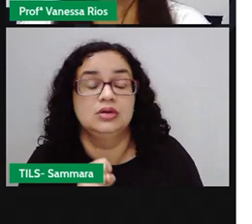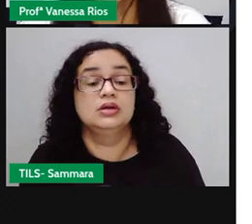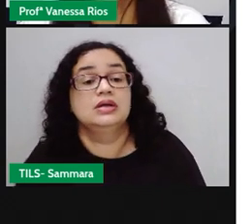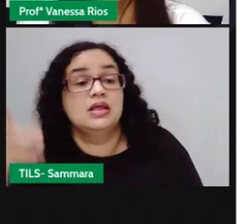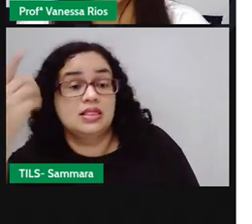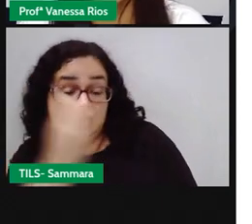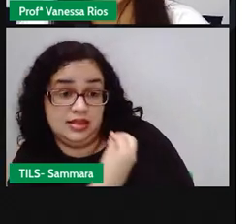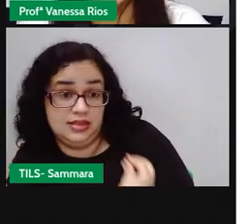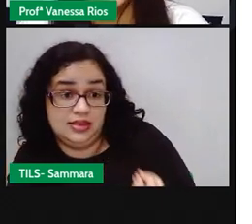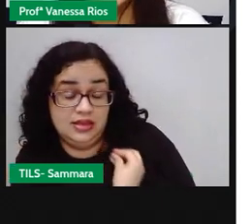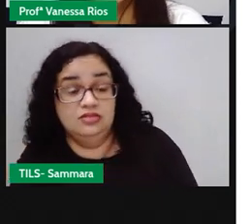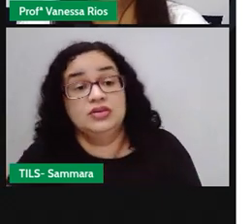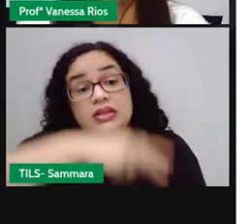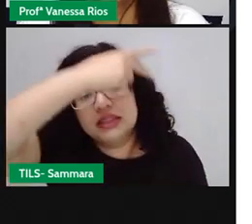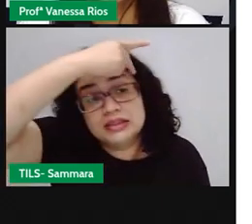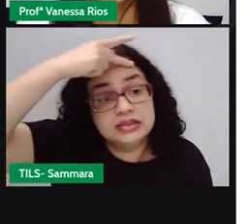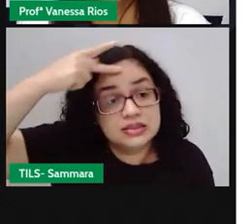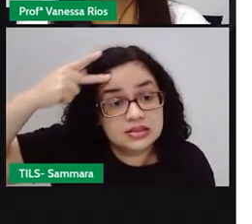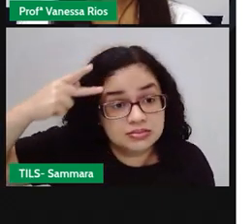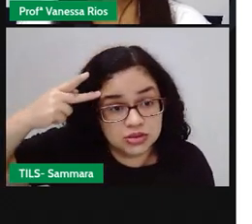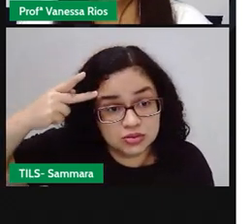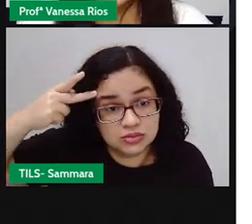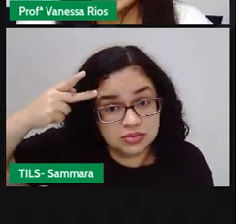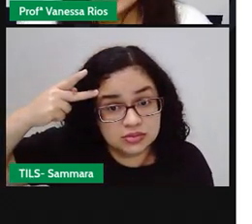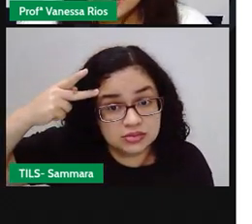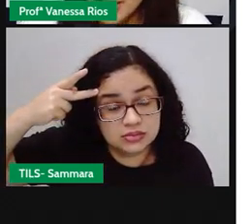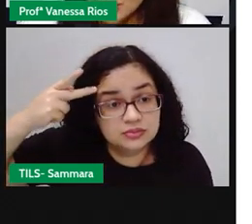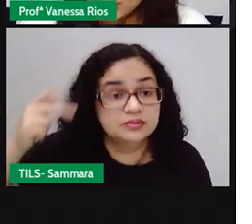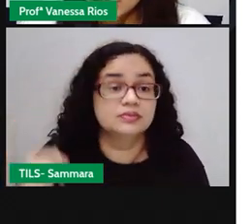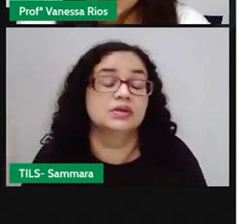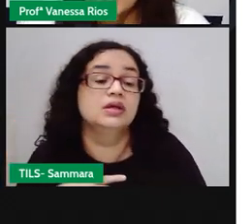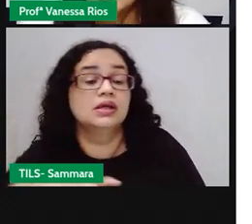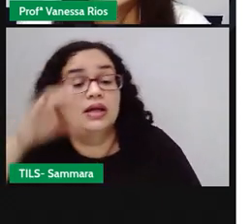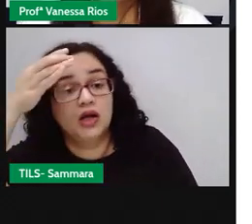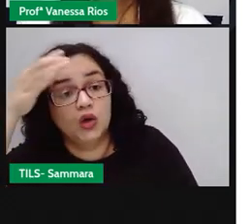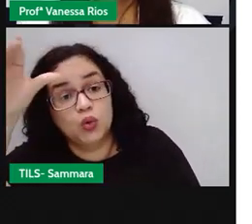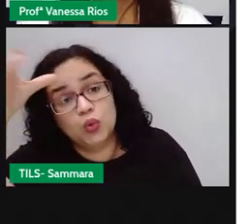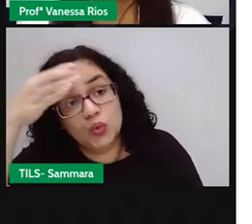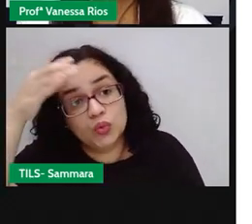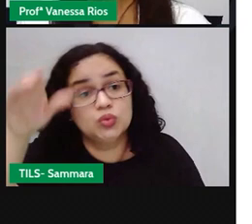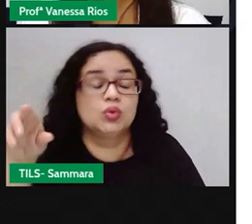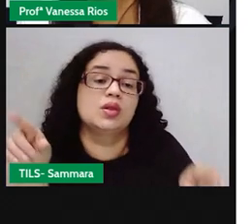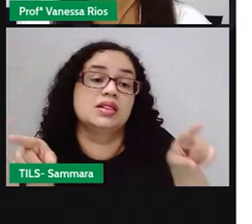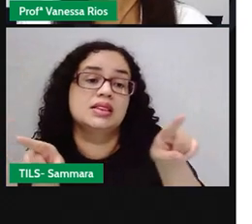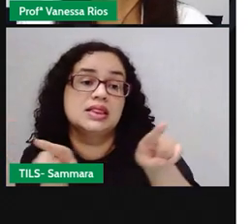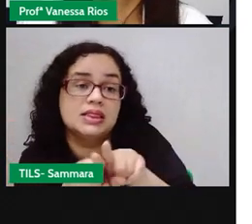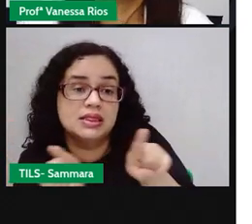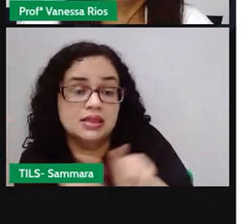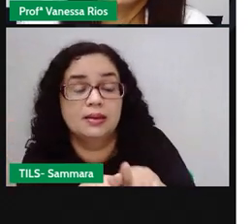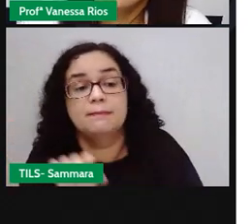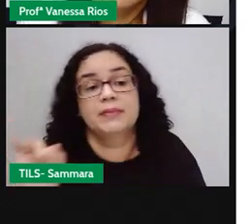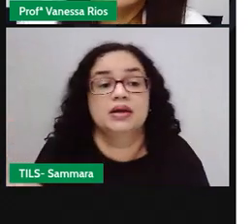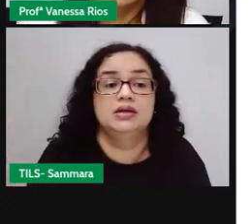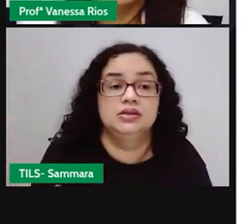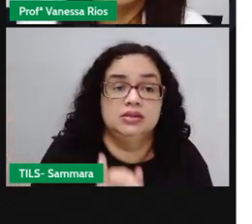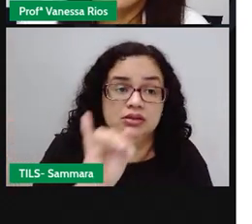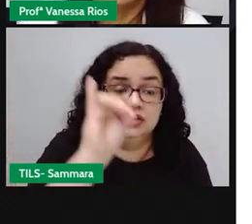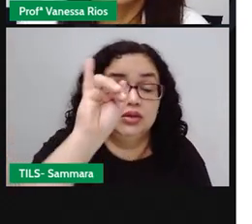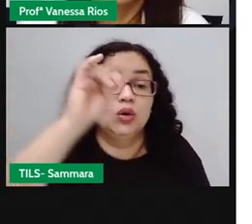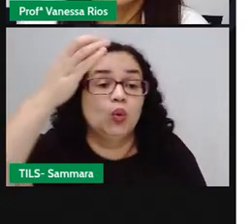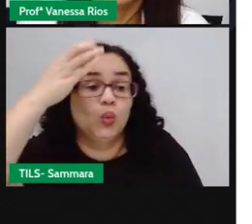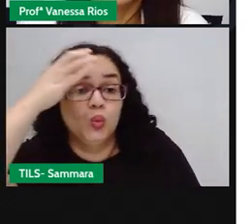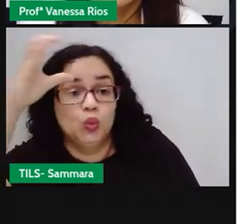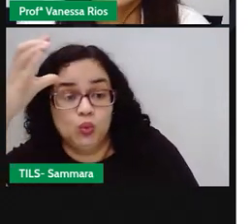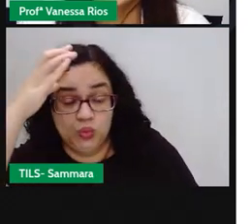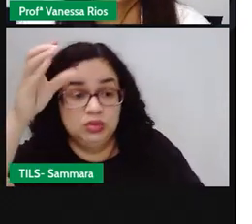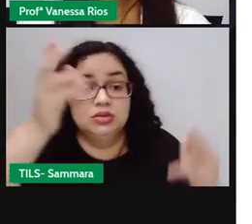cotidiano das pessoas. E fazem parte da cultura. Também tem importância para a formação cultural